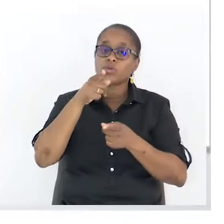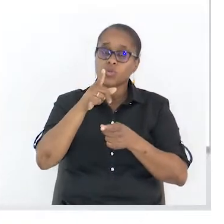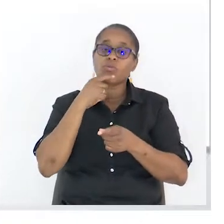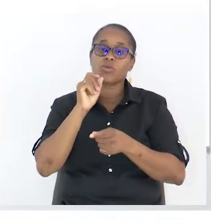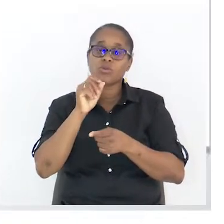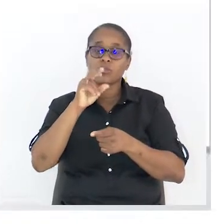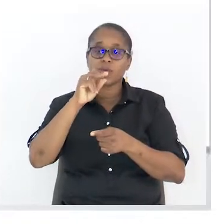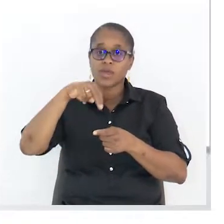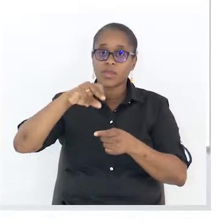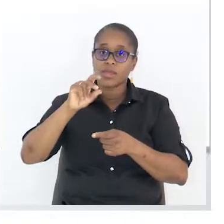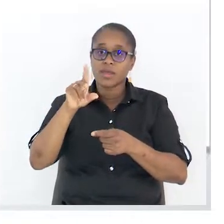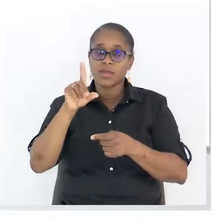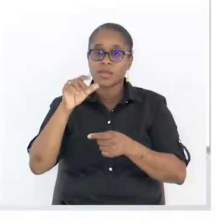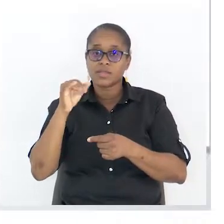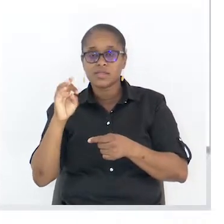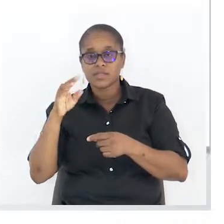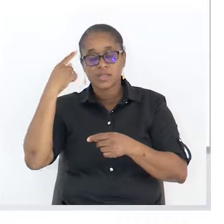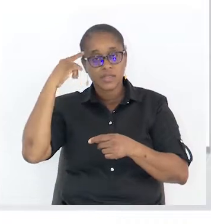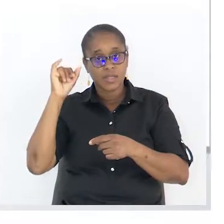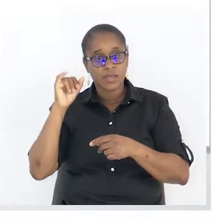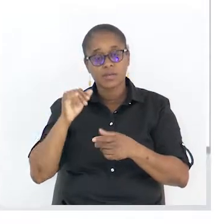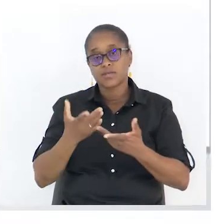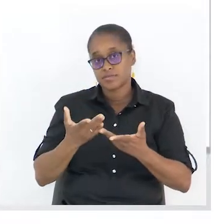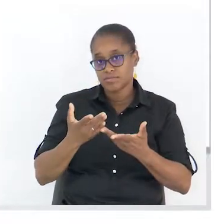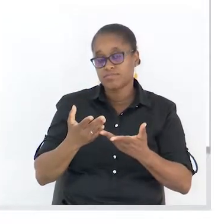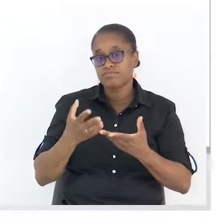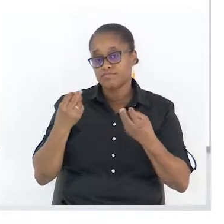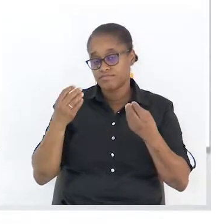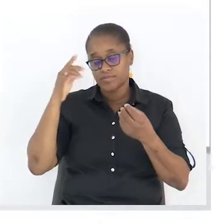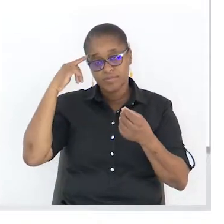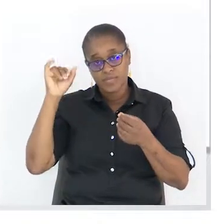ideias e tu vais utilizar o raciocínio disso. Lógica das coisas.